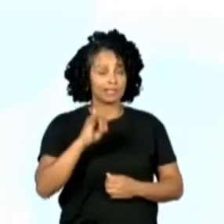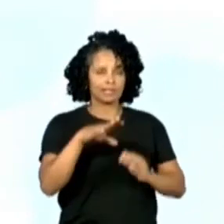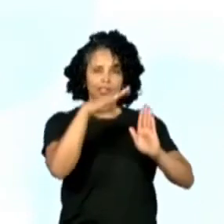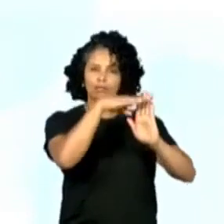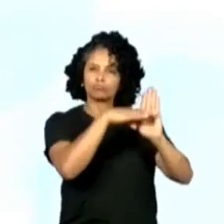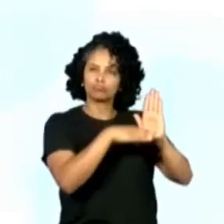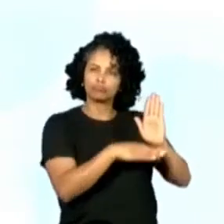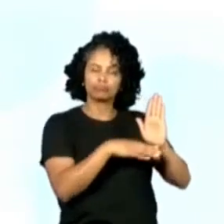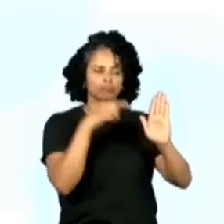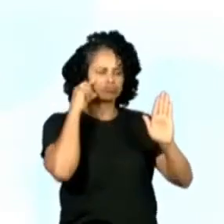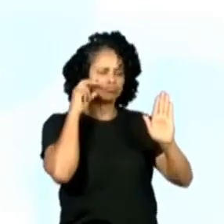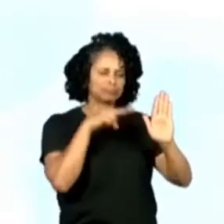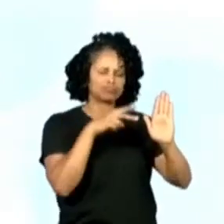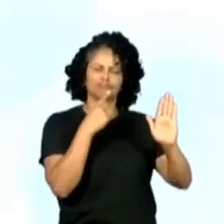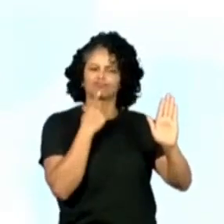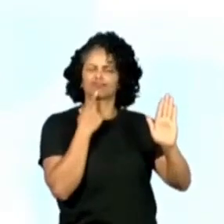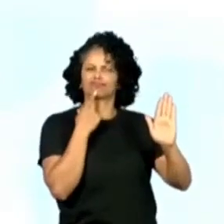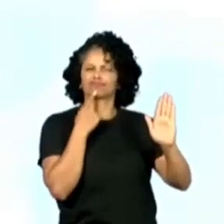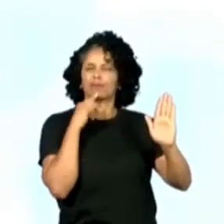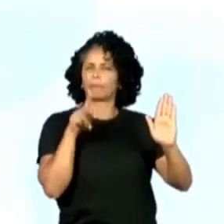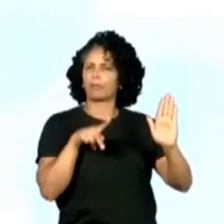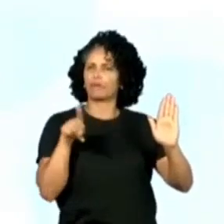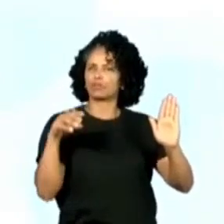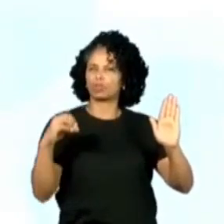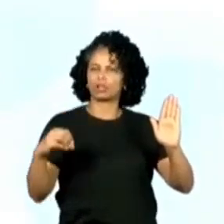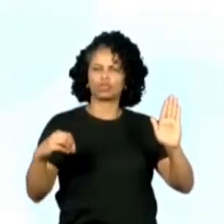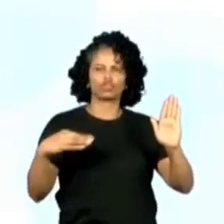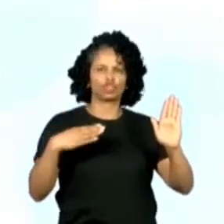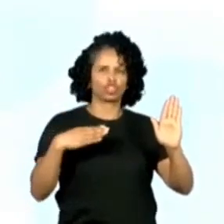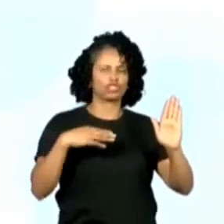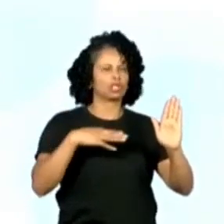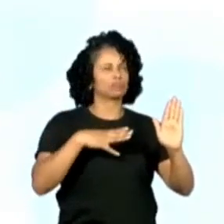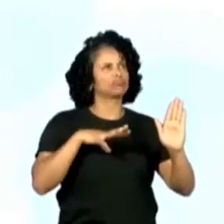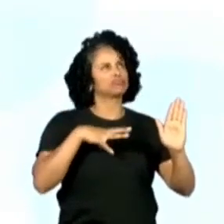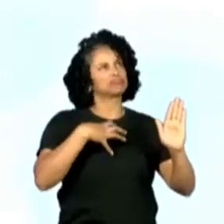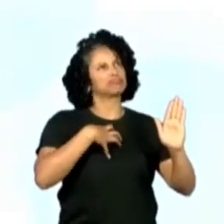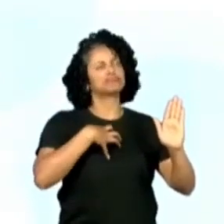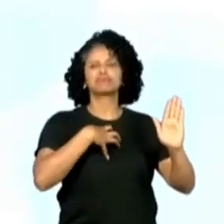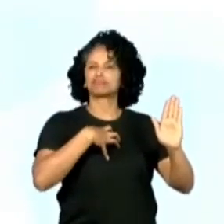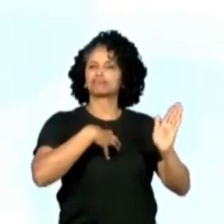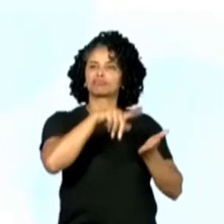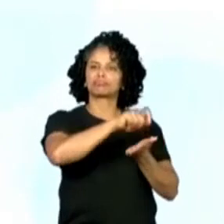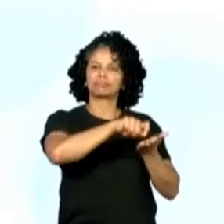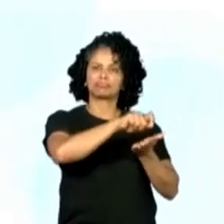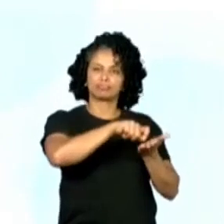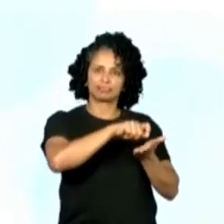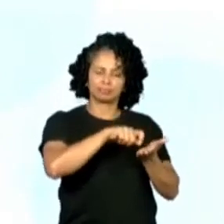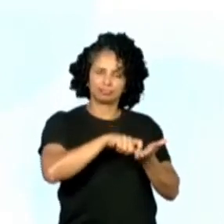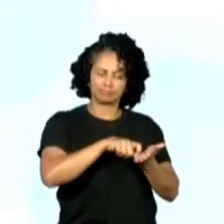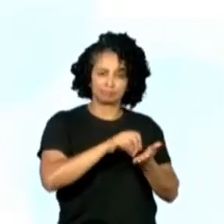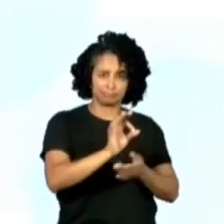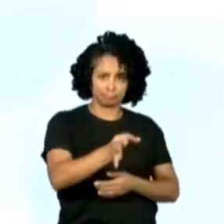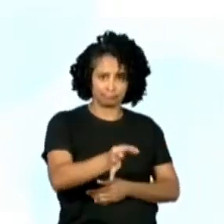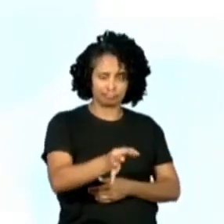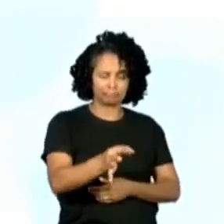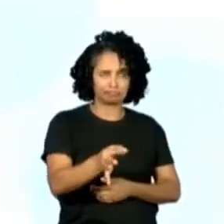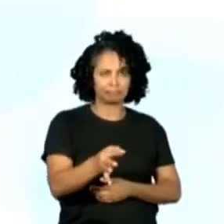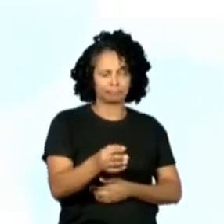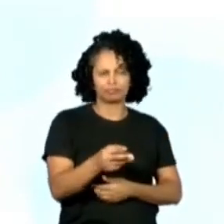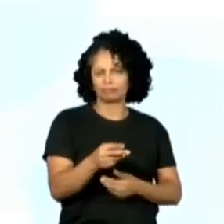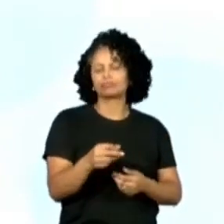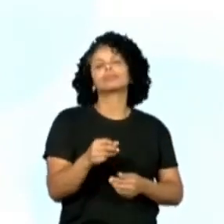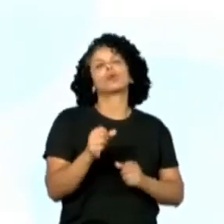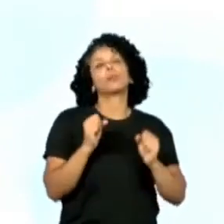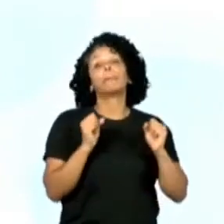você achou, olha, essa dica que a professora deu é legal para eu guardar. Então, realize as anotações caso você sinta que há necessidade. Tira